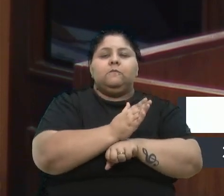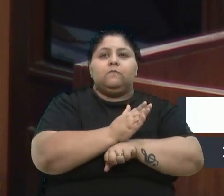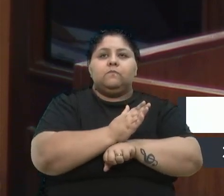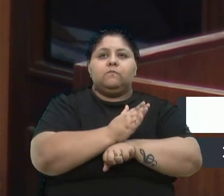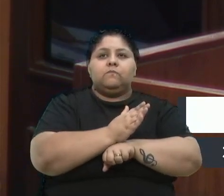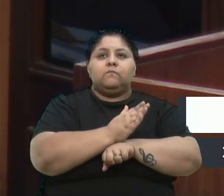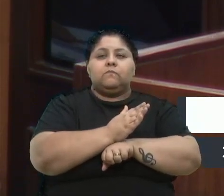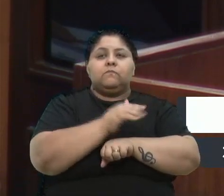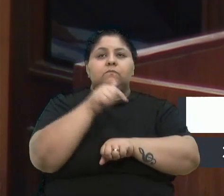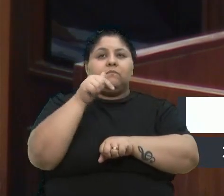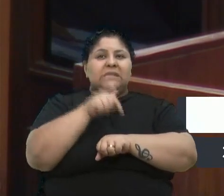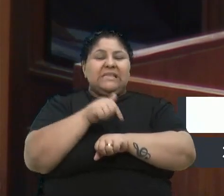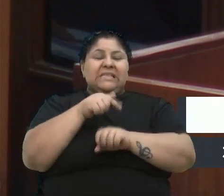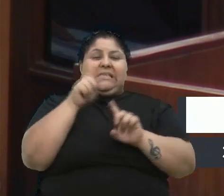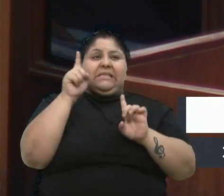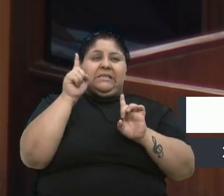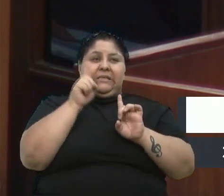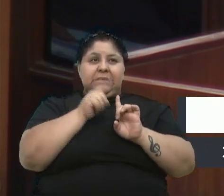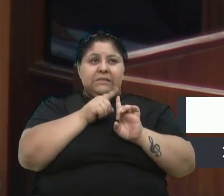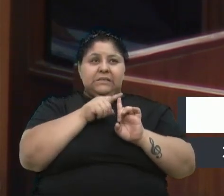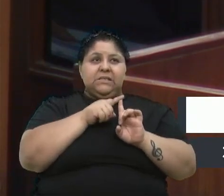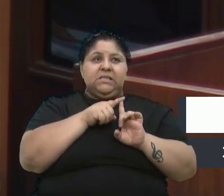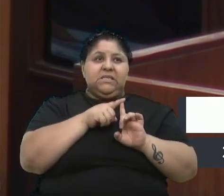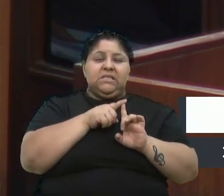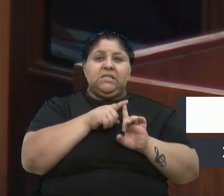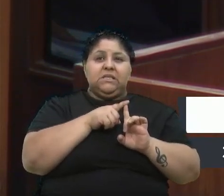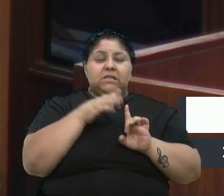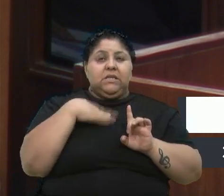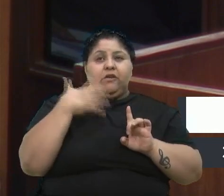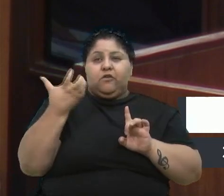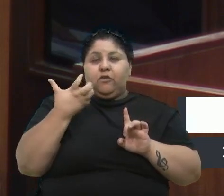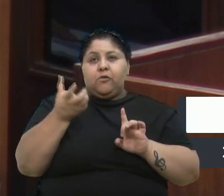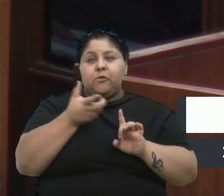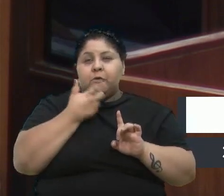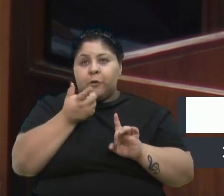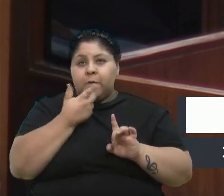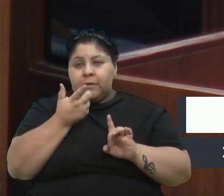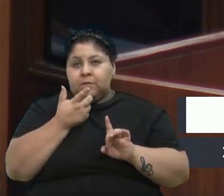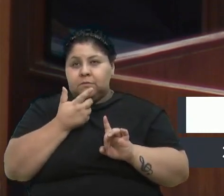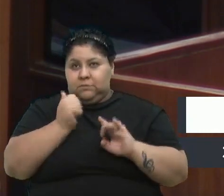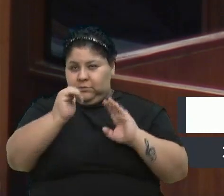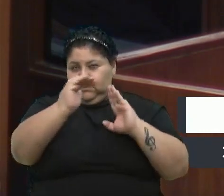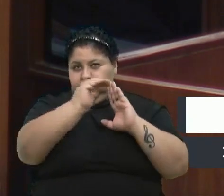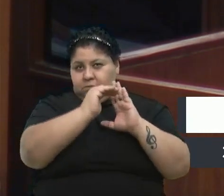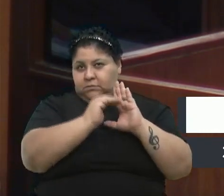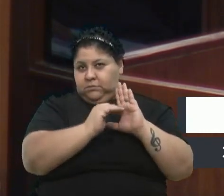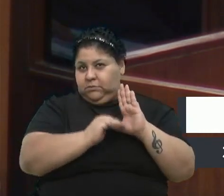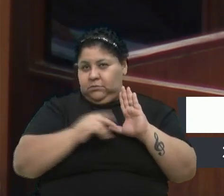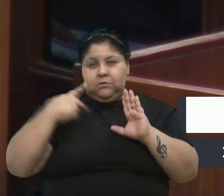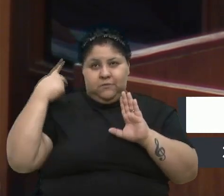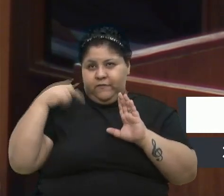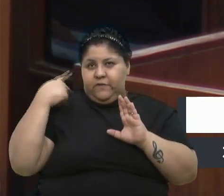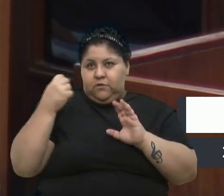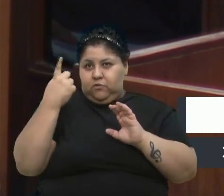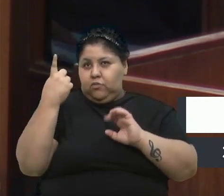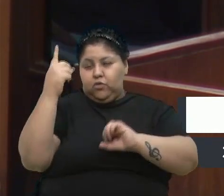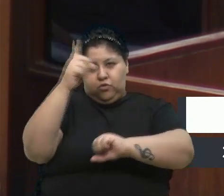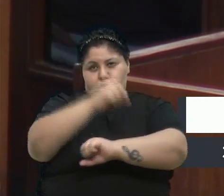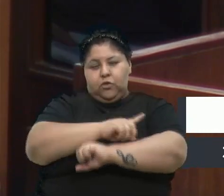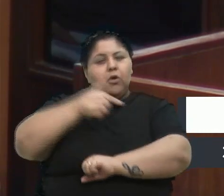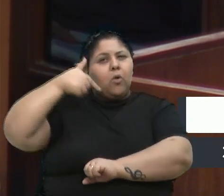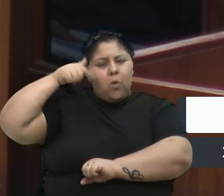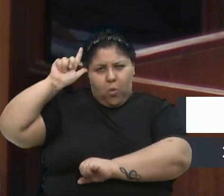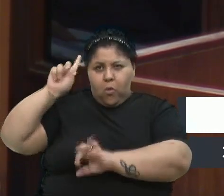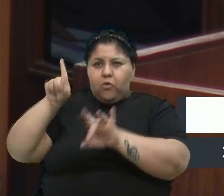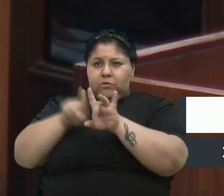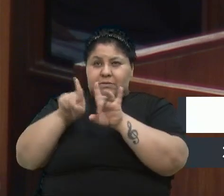e que esse tipo, eu quero dizer que esse tipo de programa, o vereador por um dia, ontem também